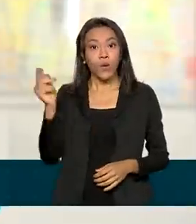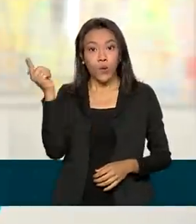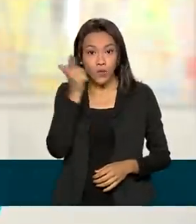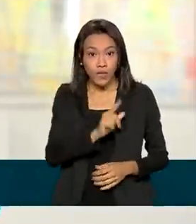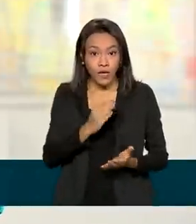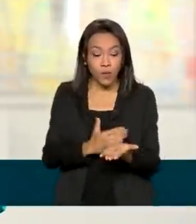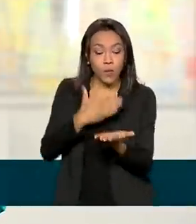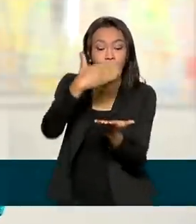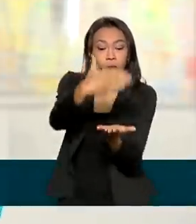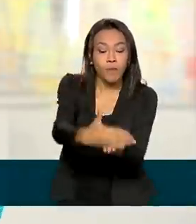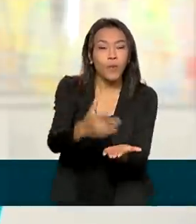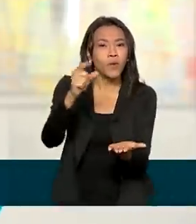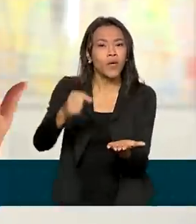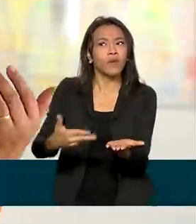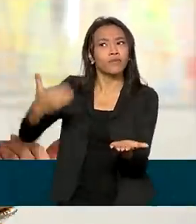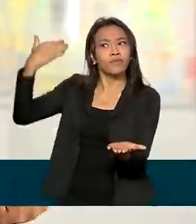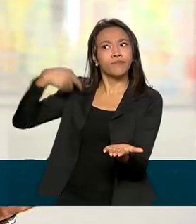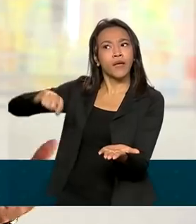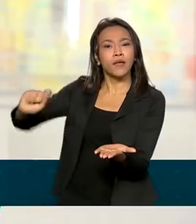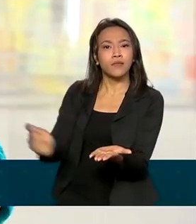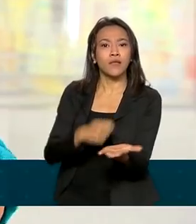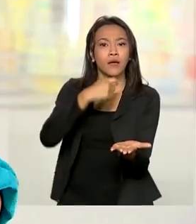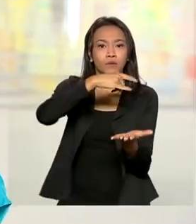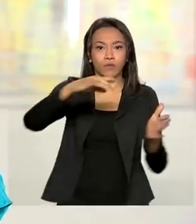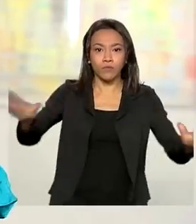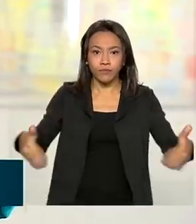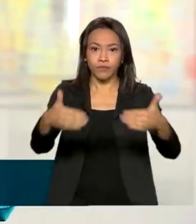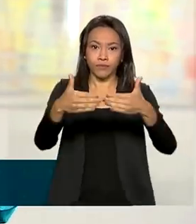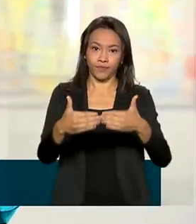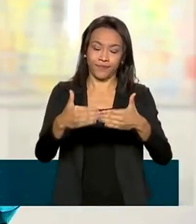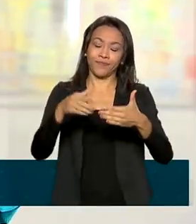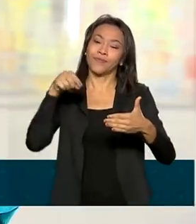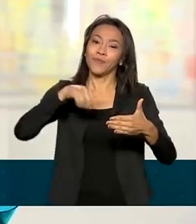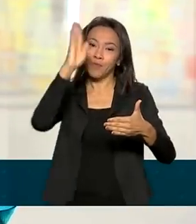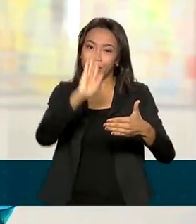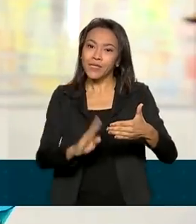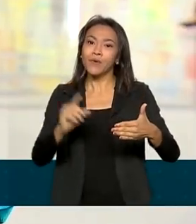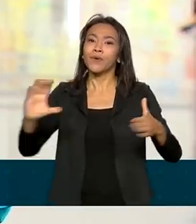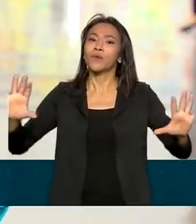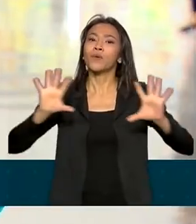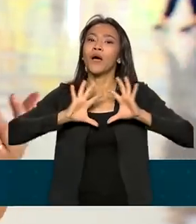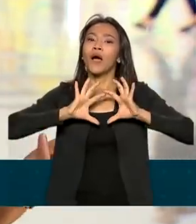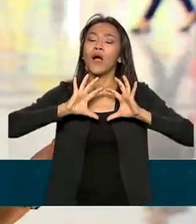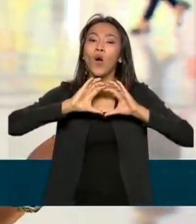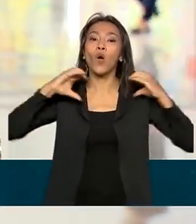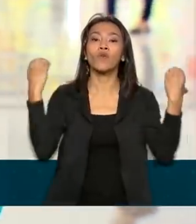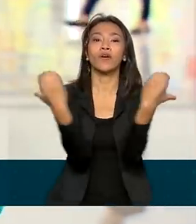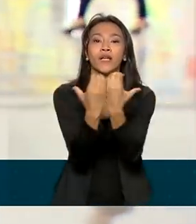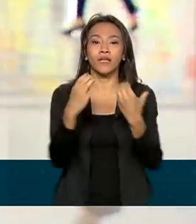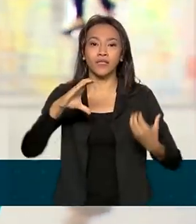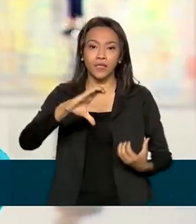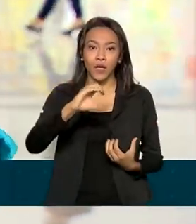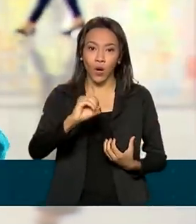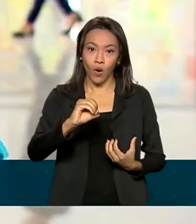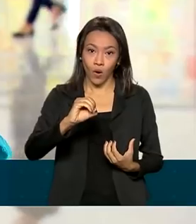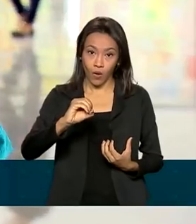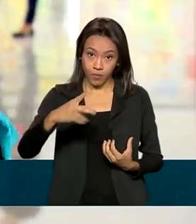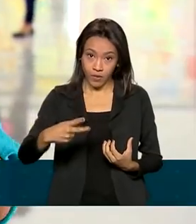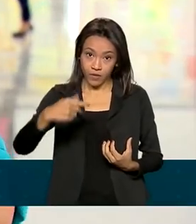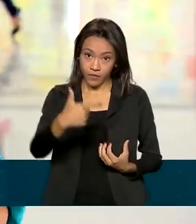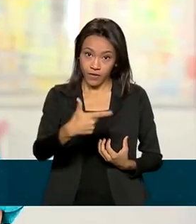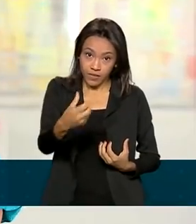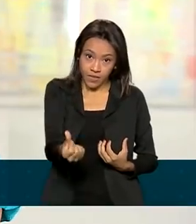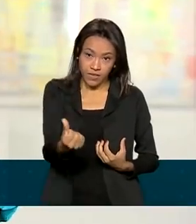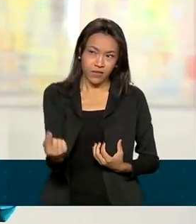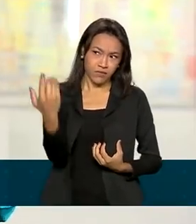acordo assinado pelo Brasil no ano passado, durante a conferência COP26 em Glasgow, na Escócia. Na época,